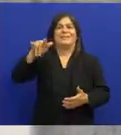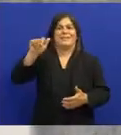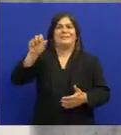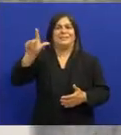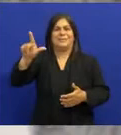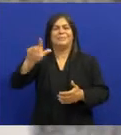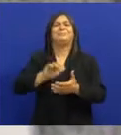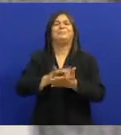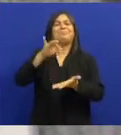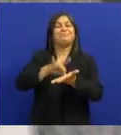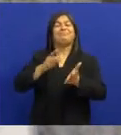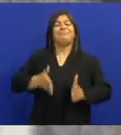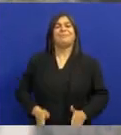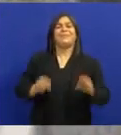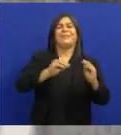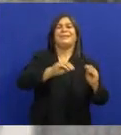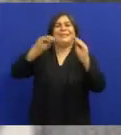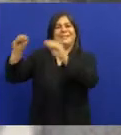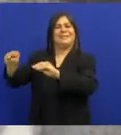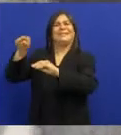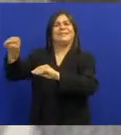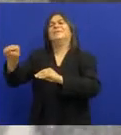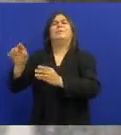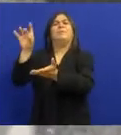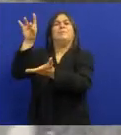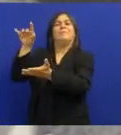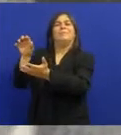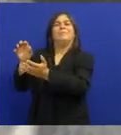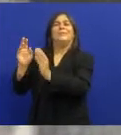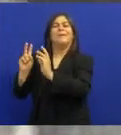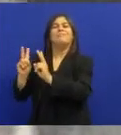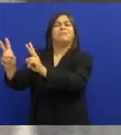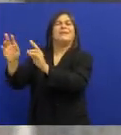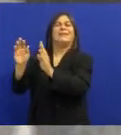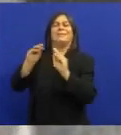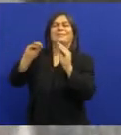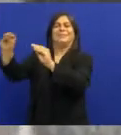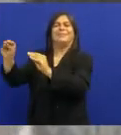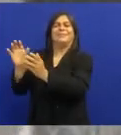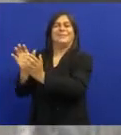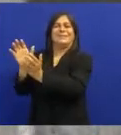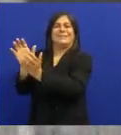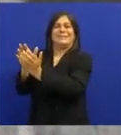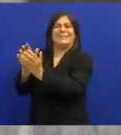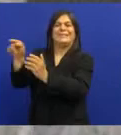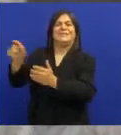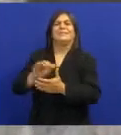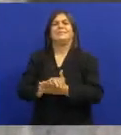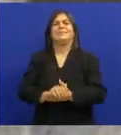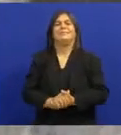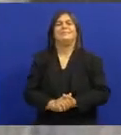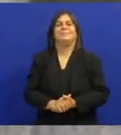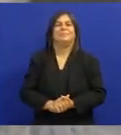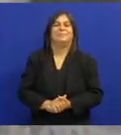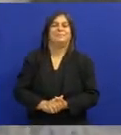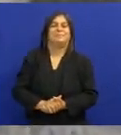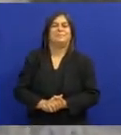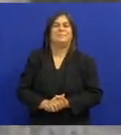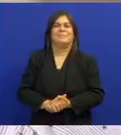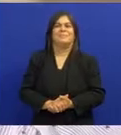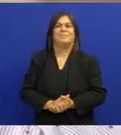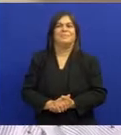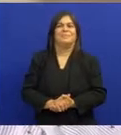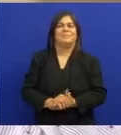paraibano Mas radicado lá em Pernambuco O autor do hino popular de João Pessoa Meu Sublime